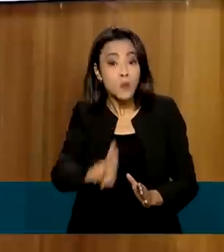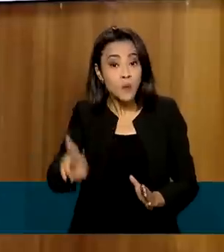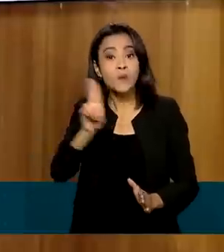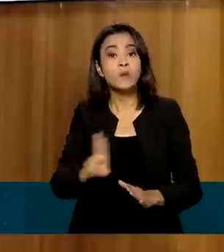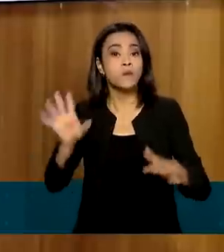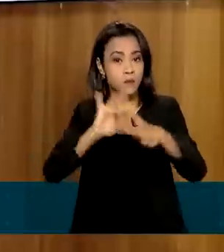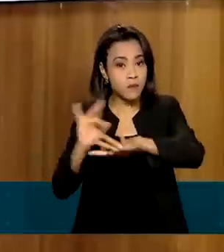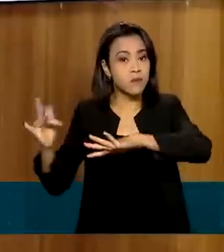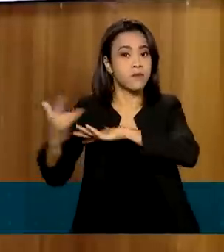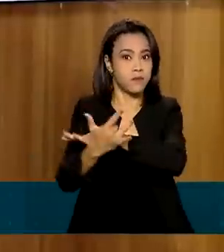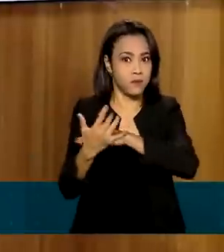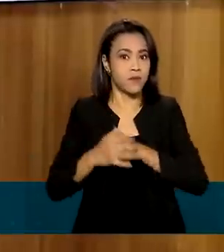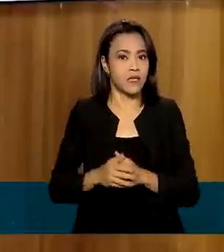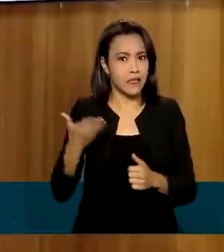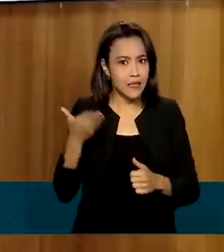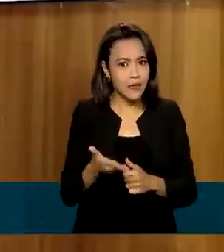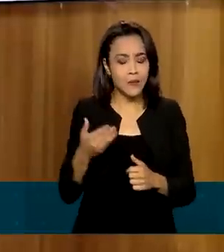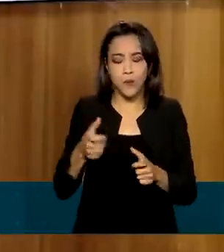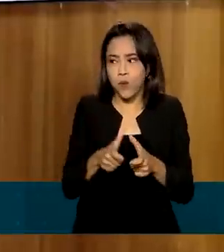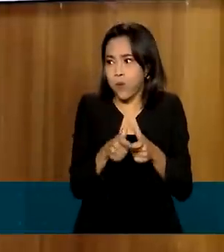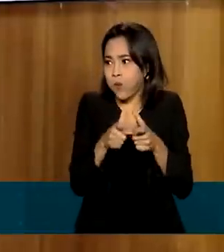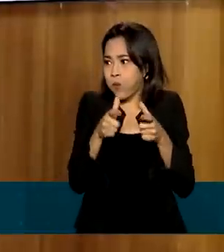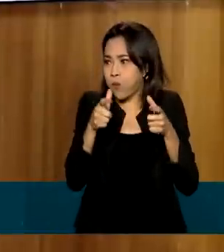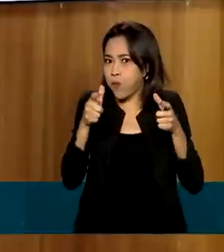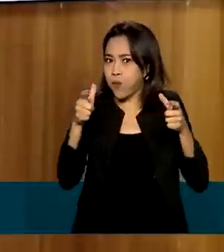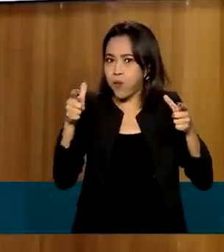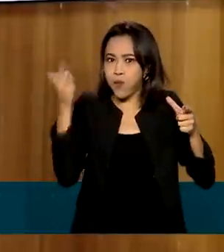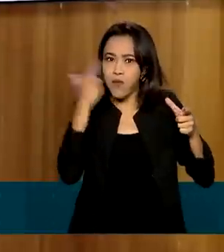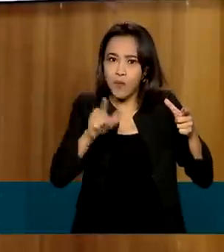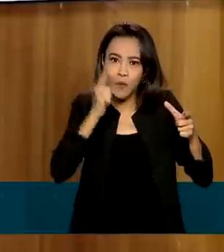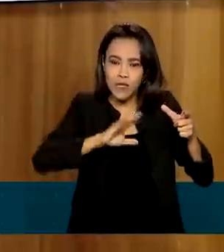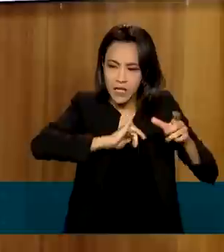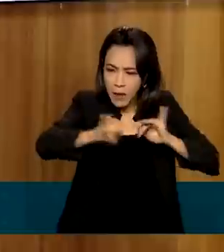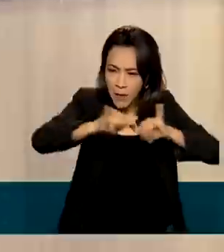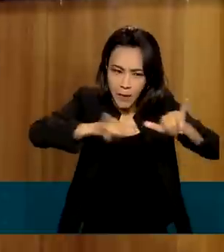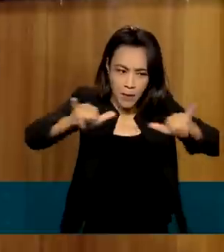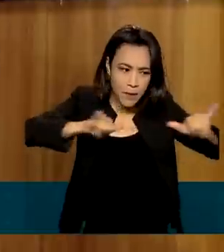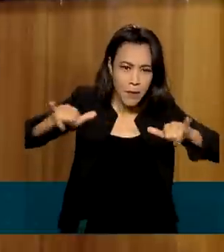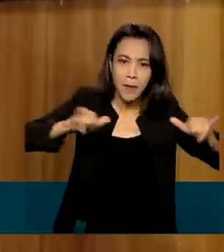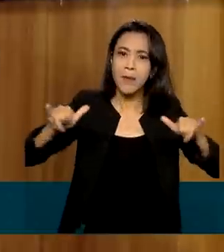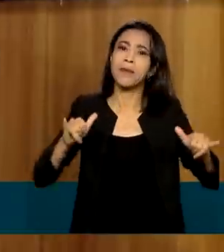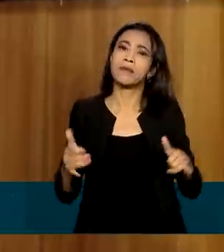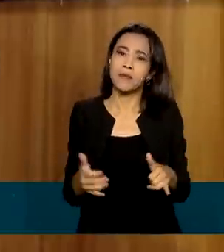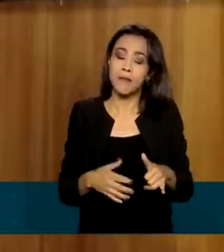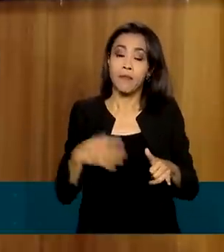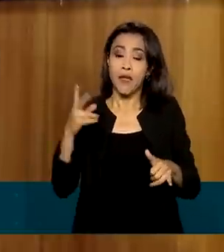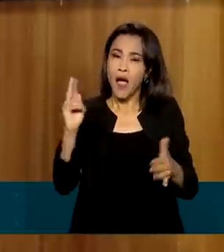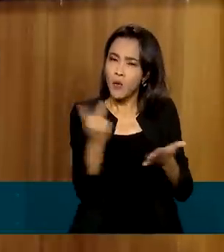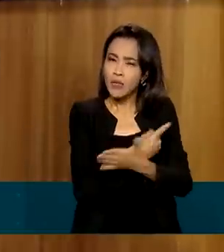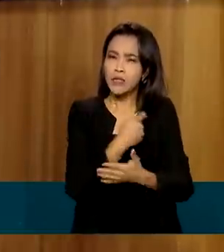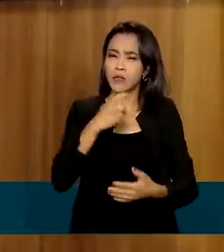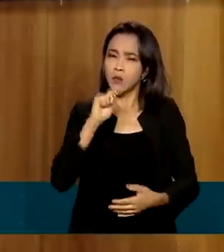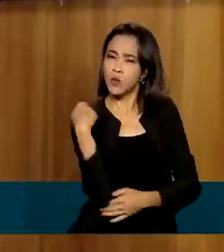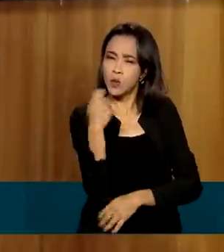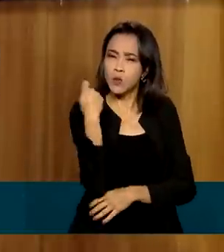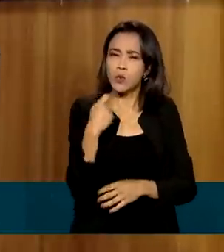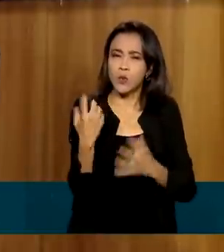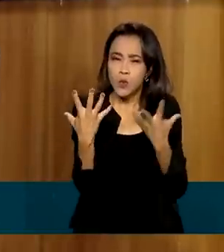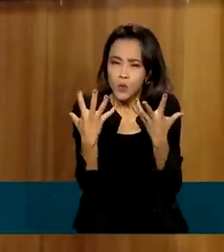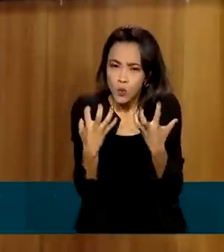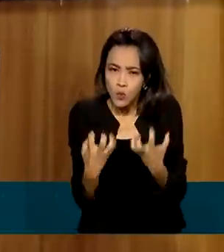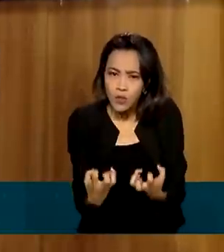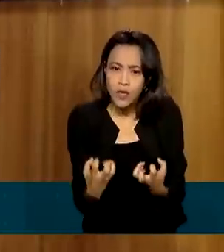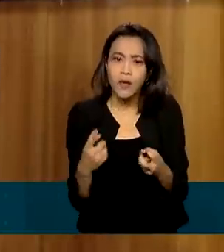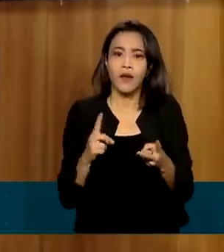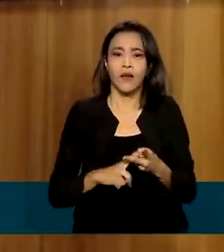vai ter um alcance quase da integralidade da população com essa medida. Teve estiagem no Rio Grande do Sul, Teixeias no